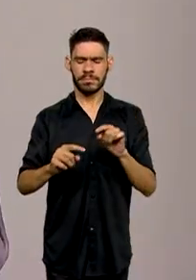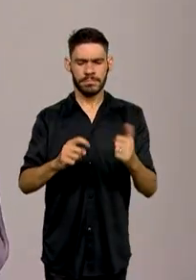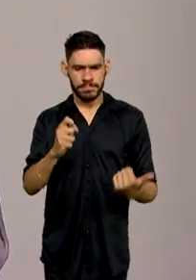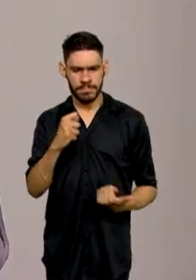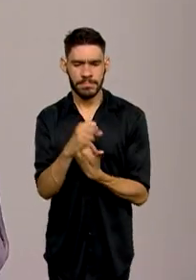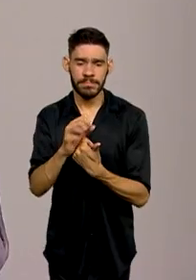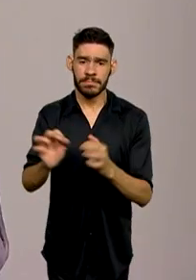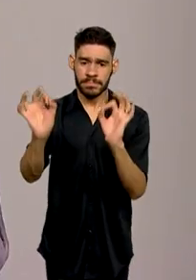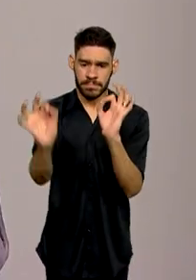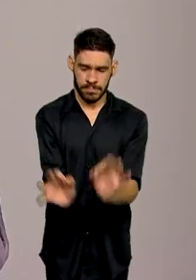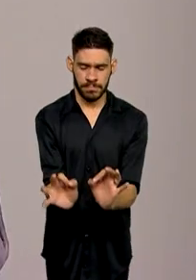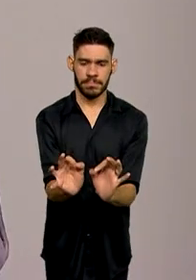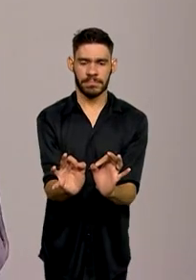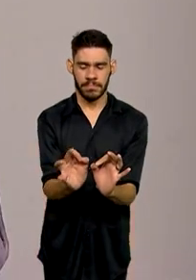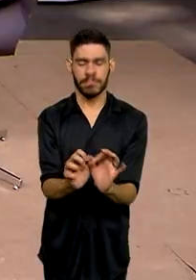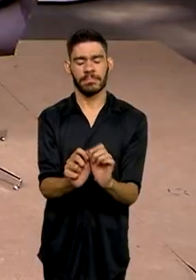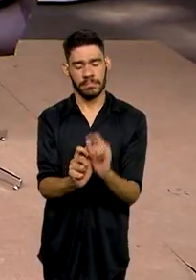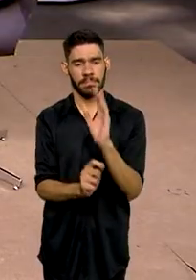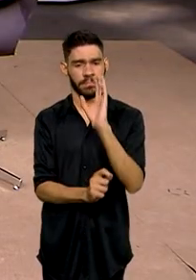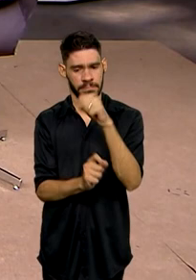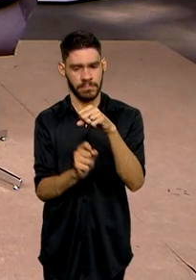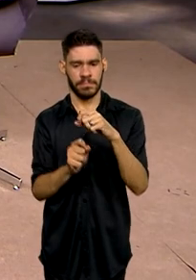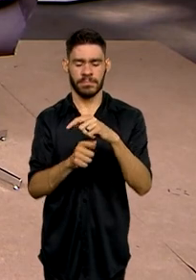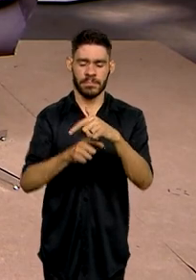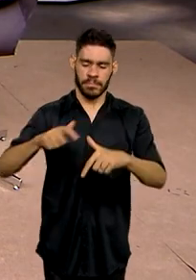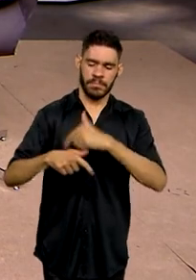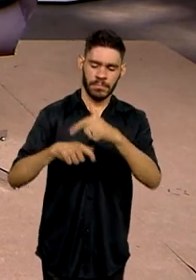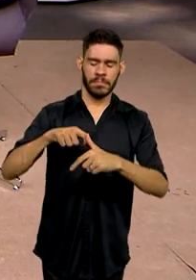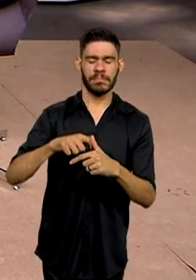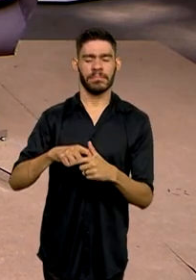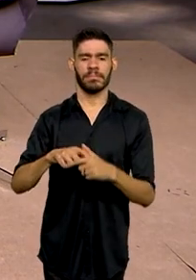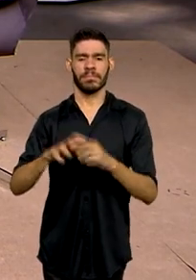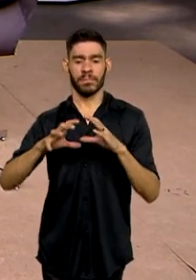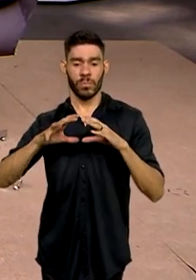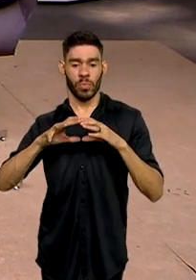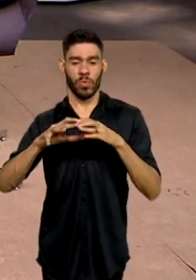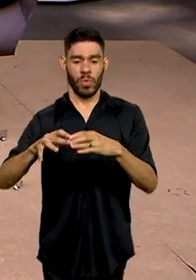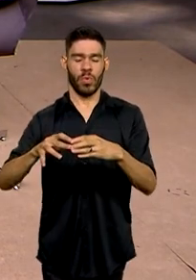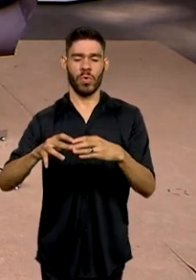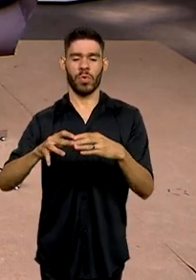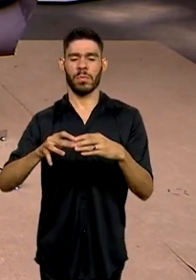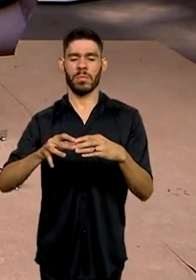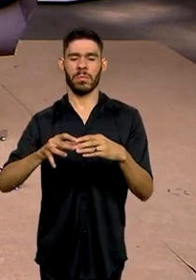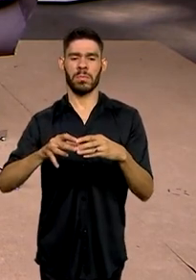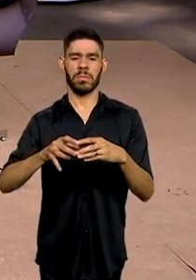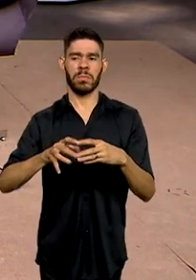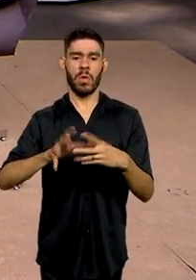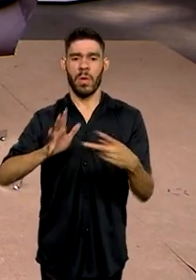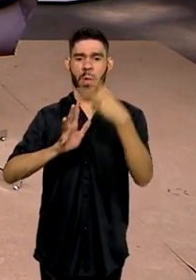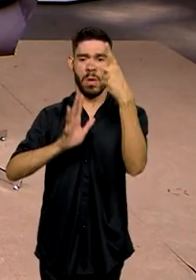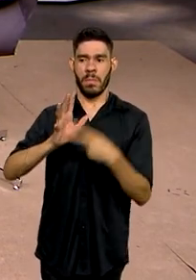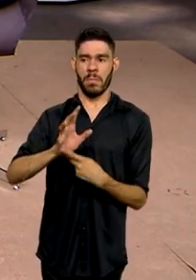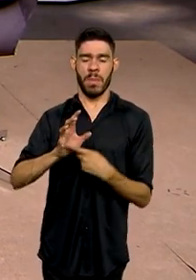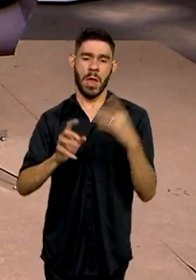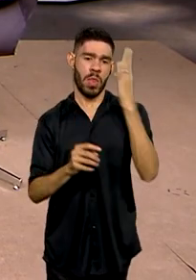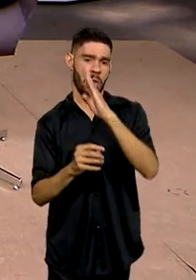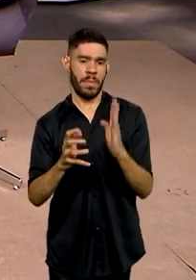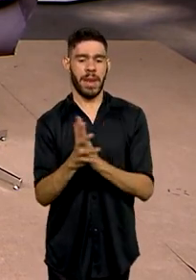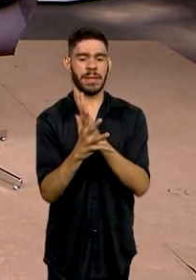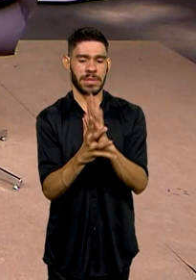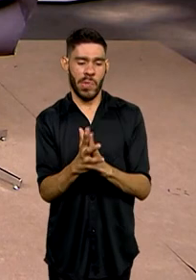né? Exatamente. Inclusive, nós estamos trabalhando para fazer as caravanas do Plano Brasil Sem Fome.